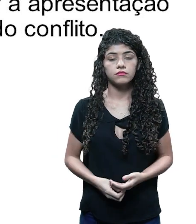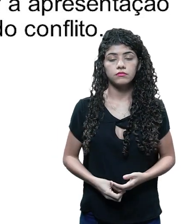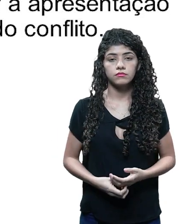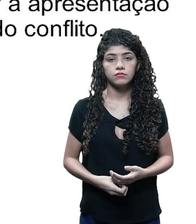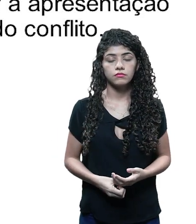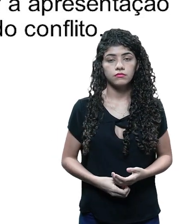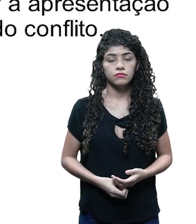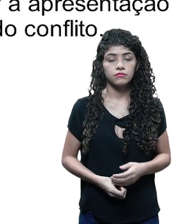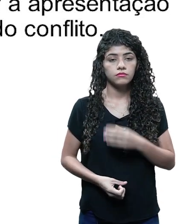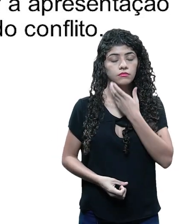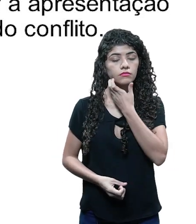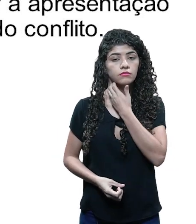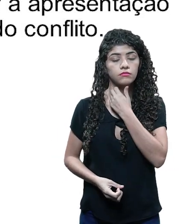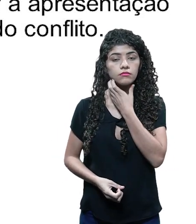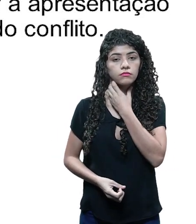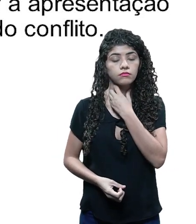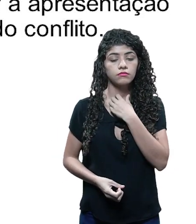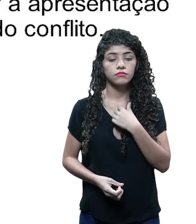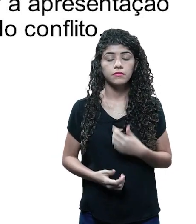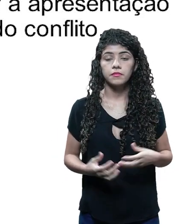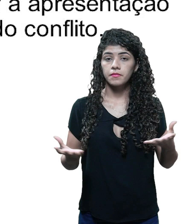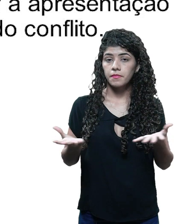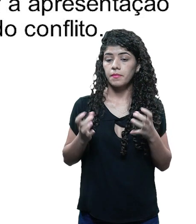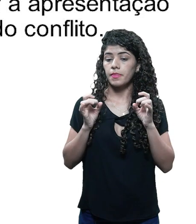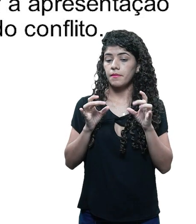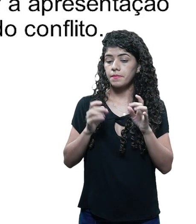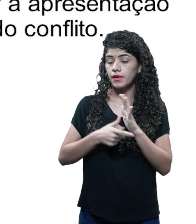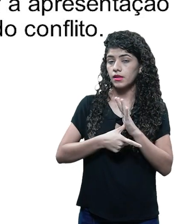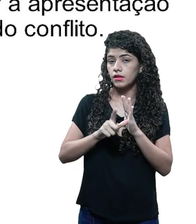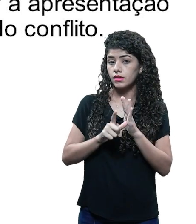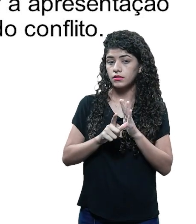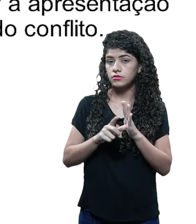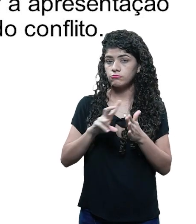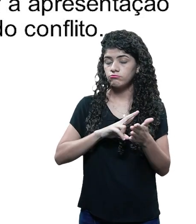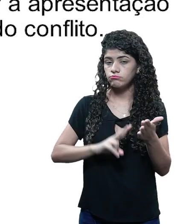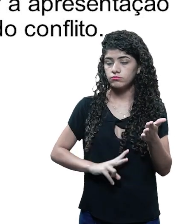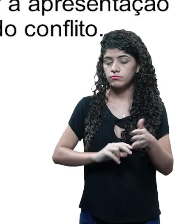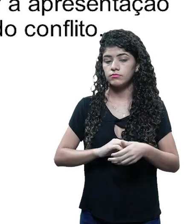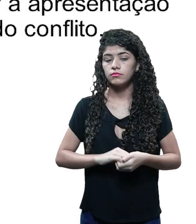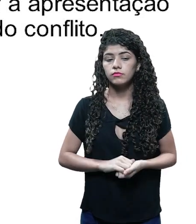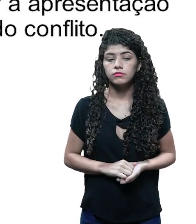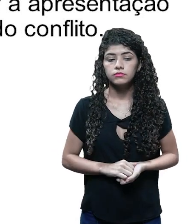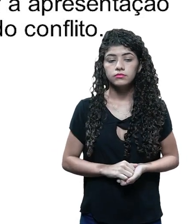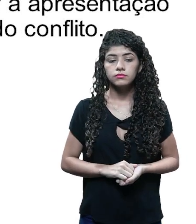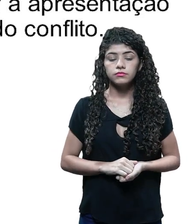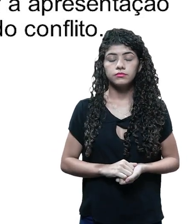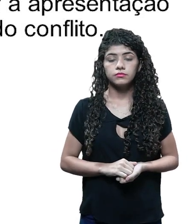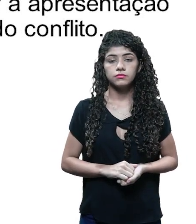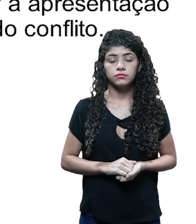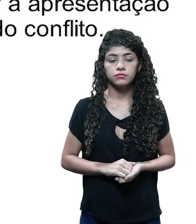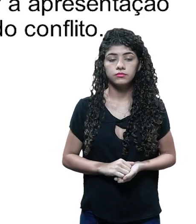seu produtor, se você quiser vender essa história antes que ele leia o argumento, certo? Então,